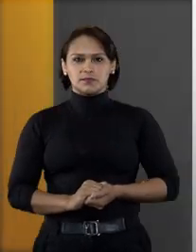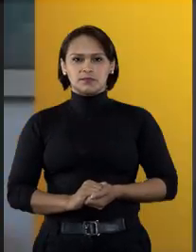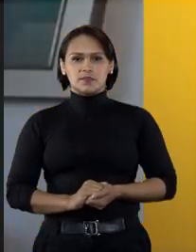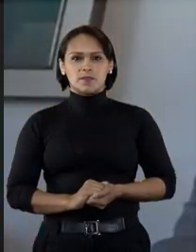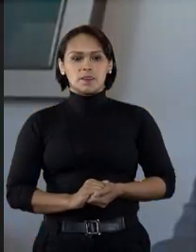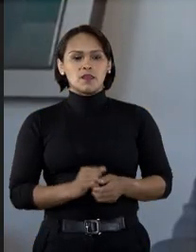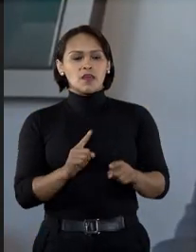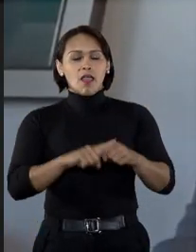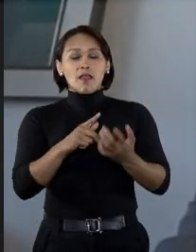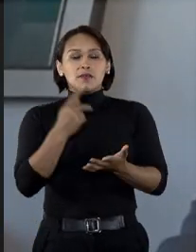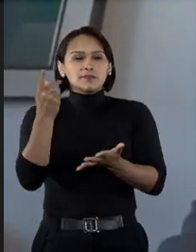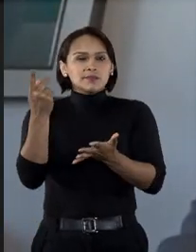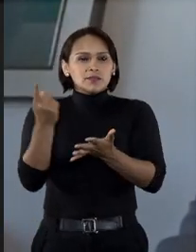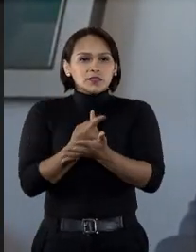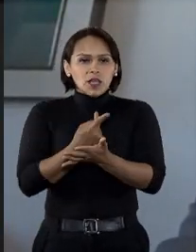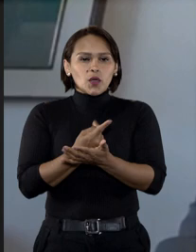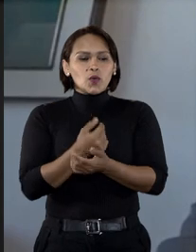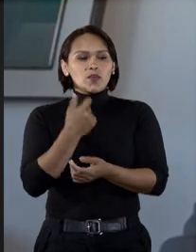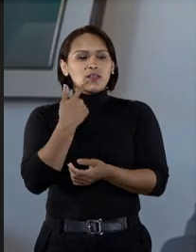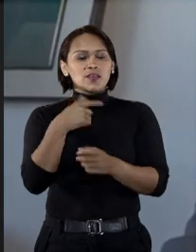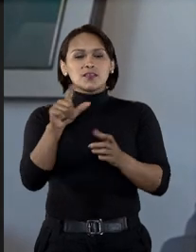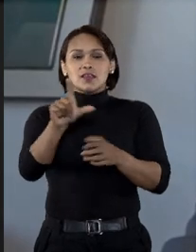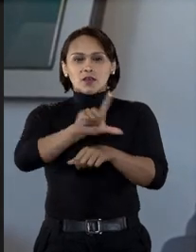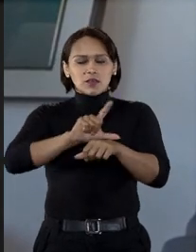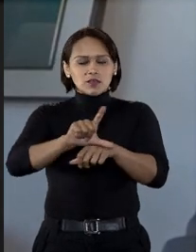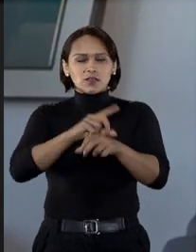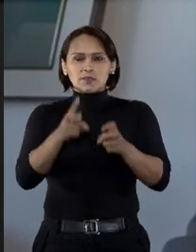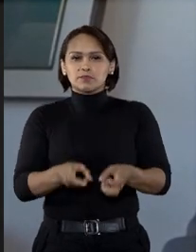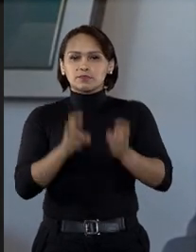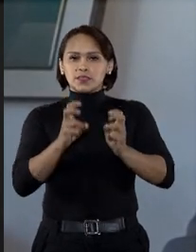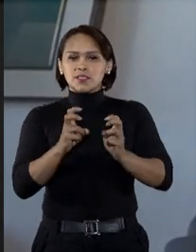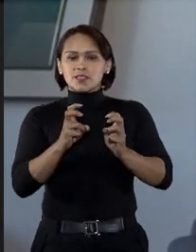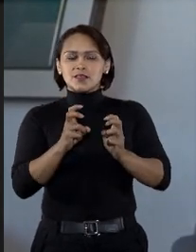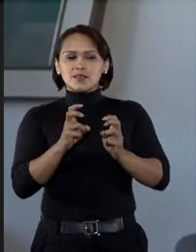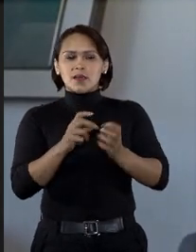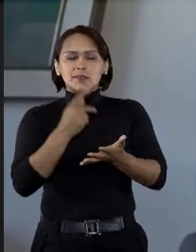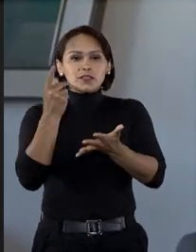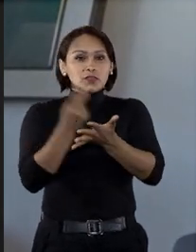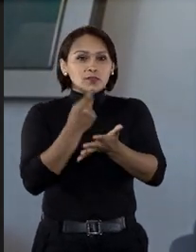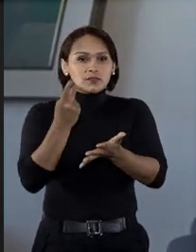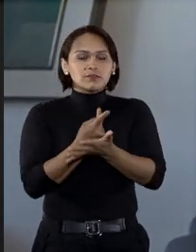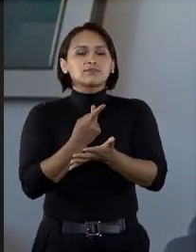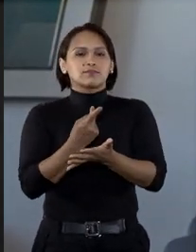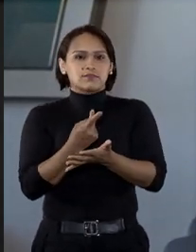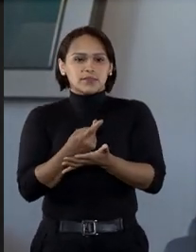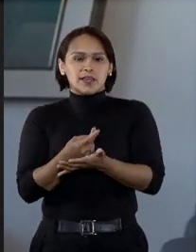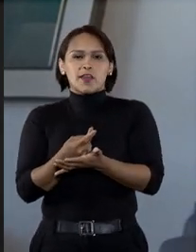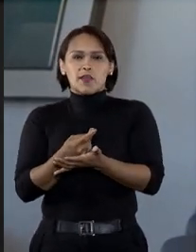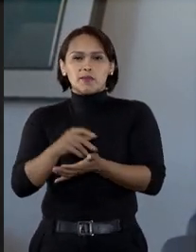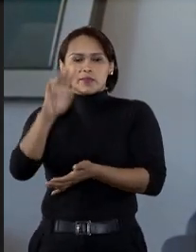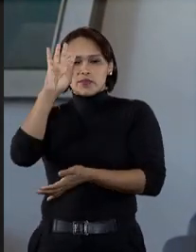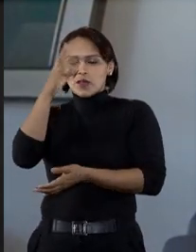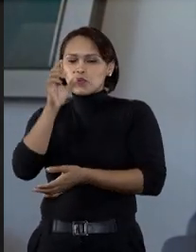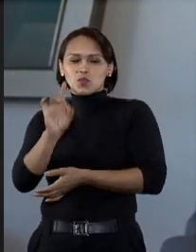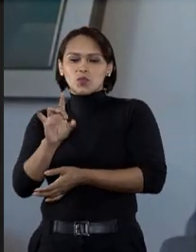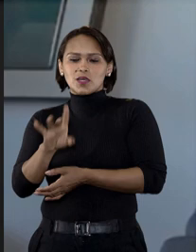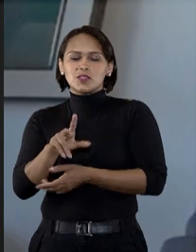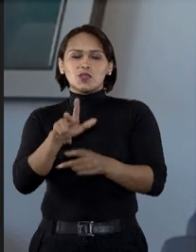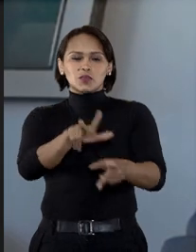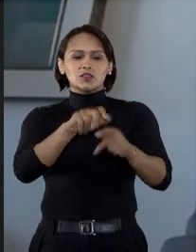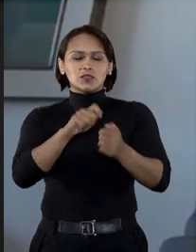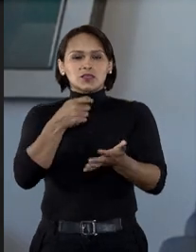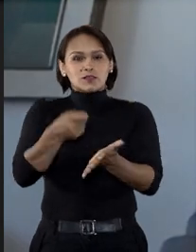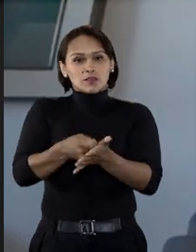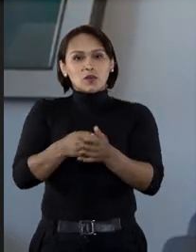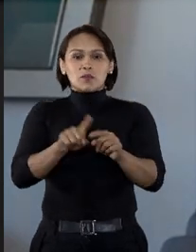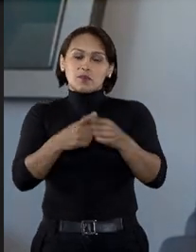São situações em que o legislador percebe que a vulnerabilidade não é apenas daquele